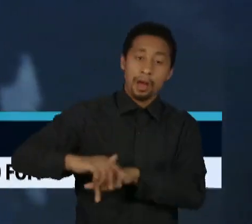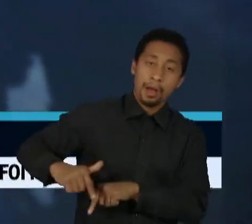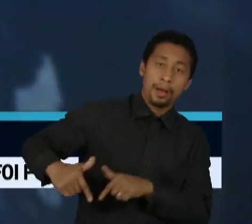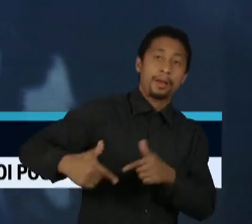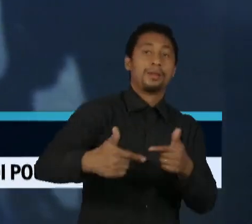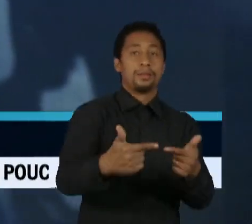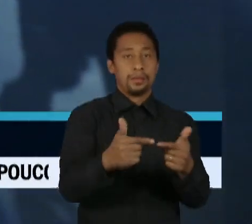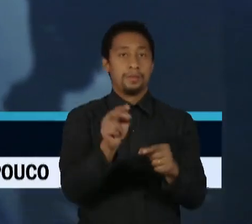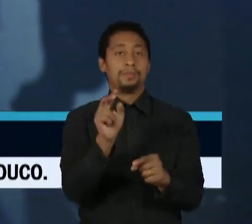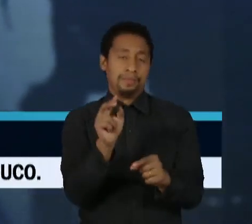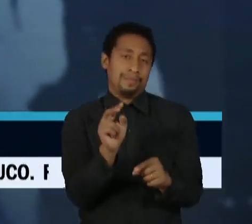enfrentamento à Covid-19.